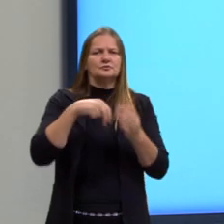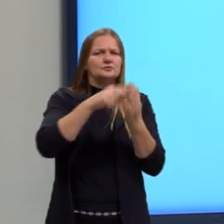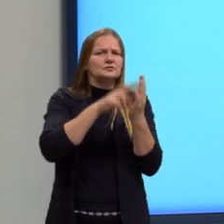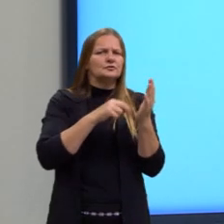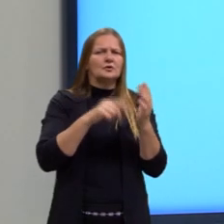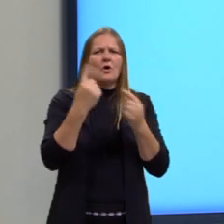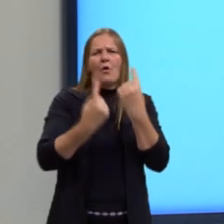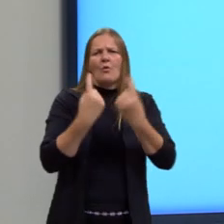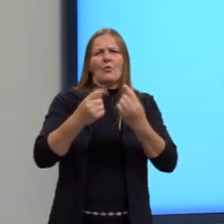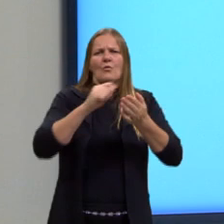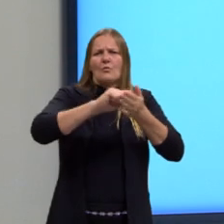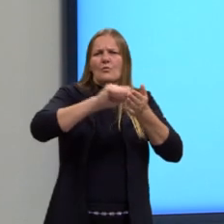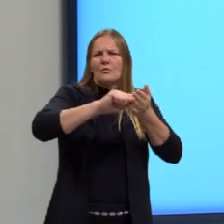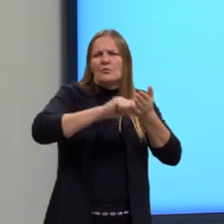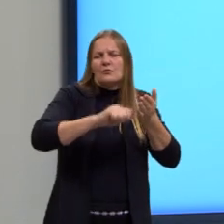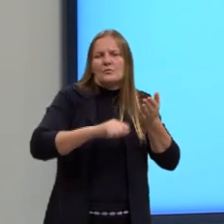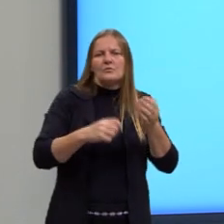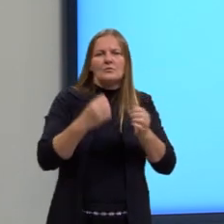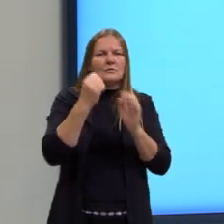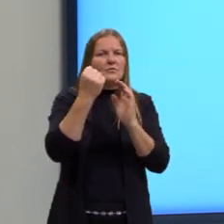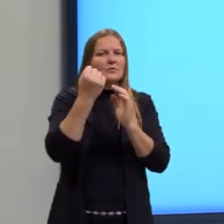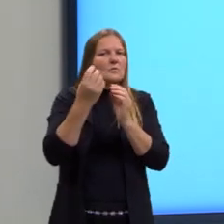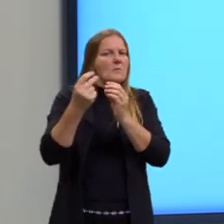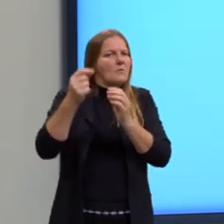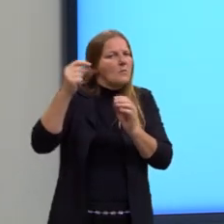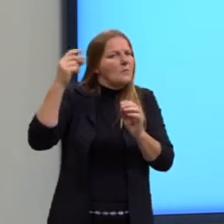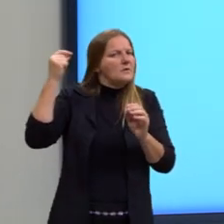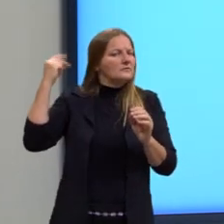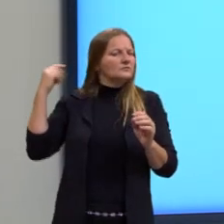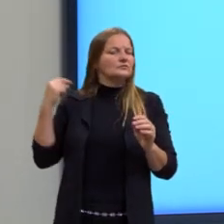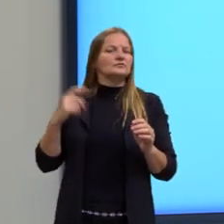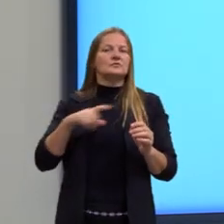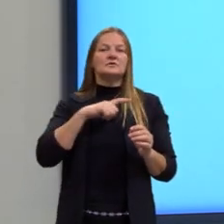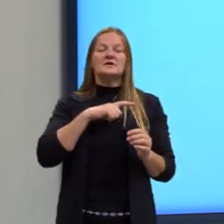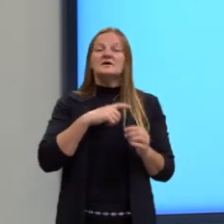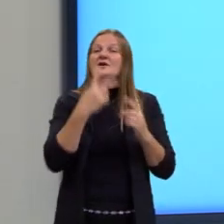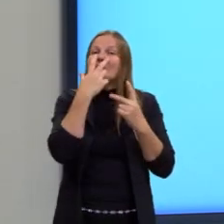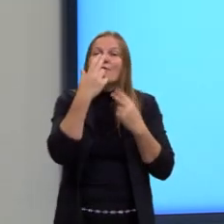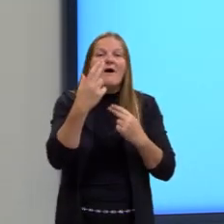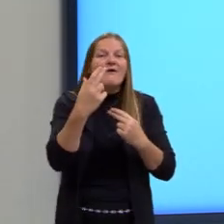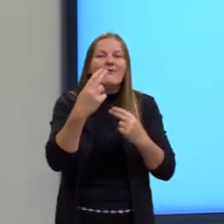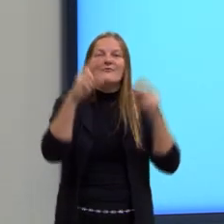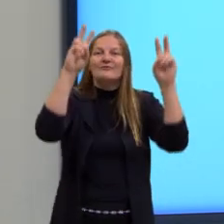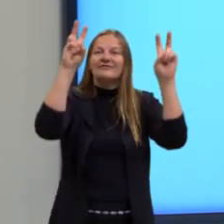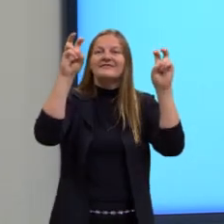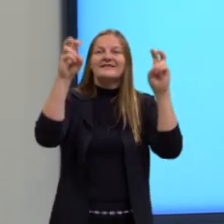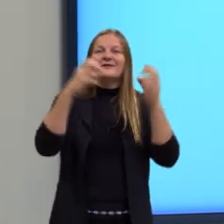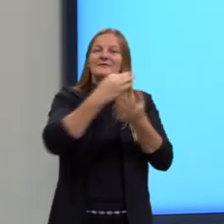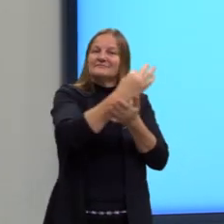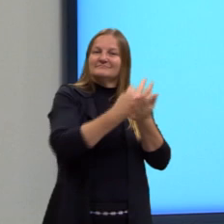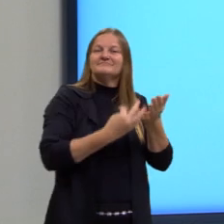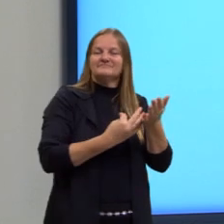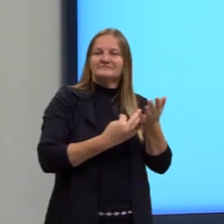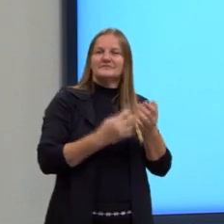autor de determinada época. Isso tem a ver com a temática que eu estou trabalhando no meu texto.